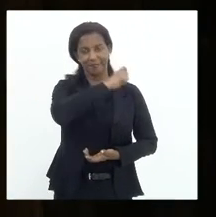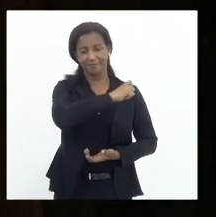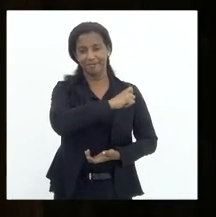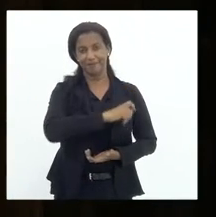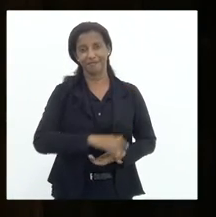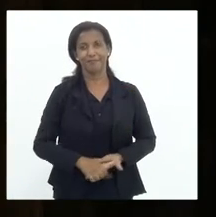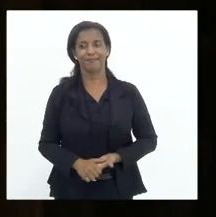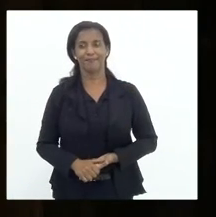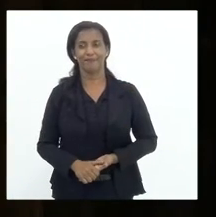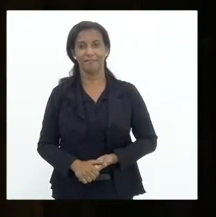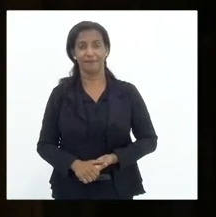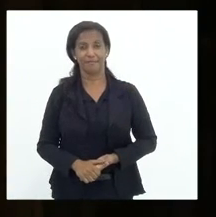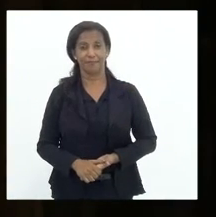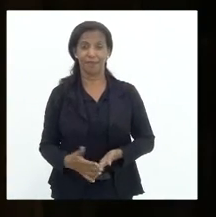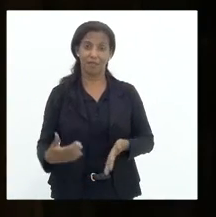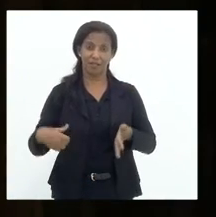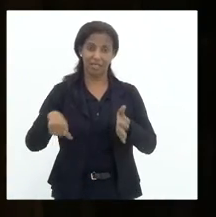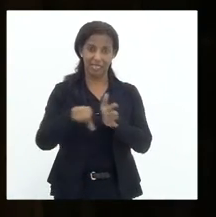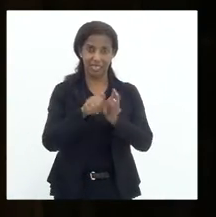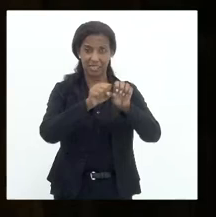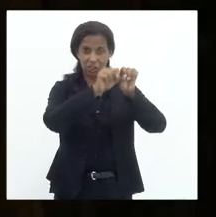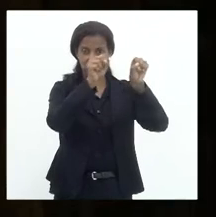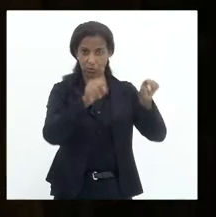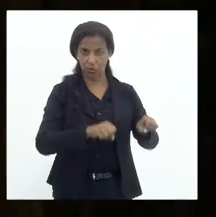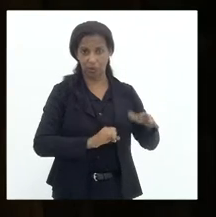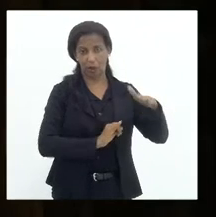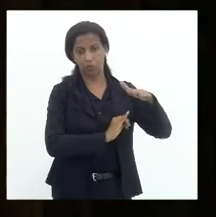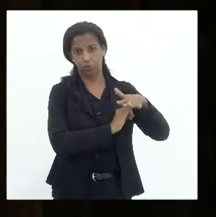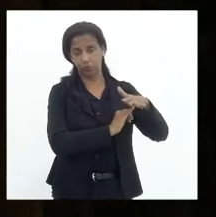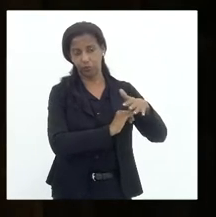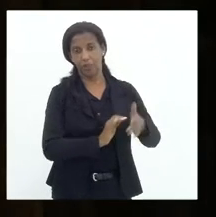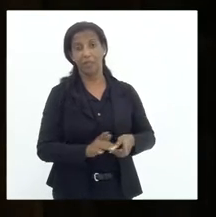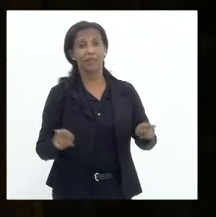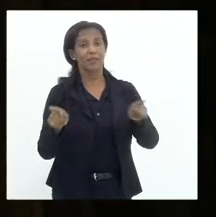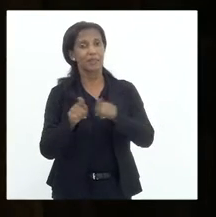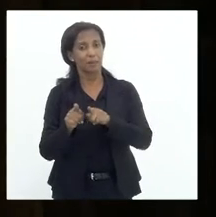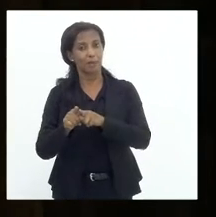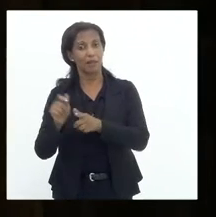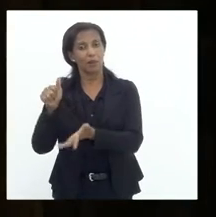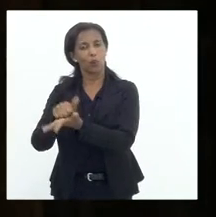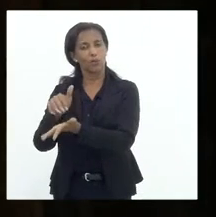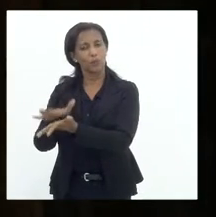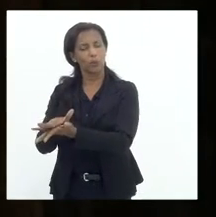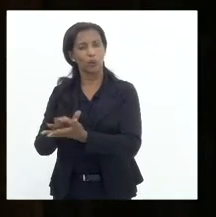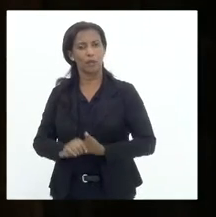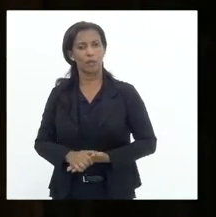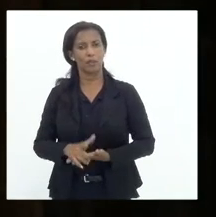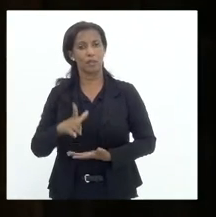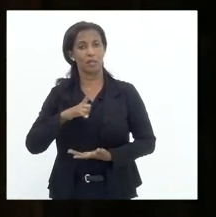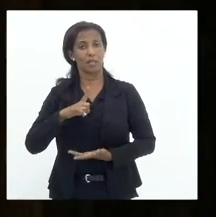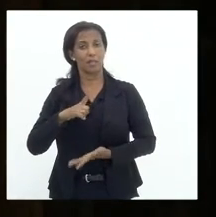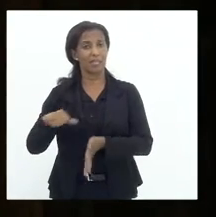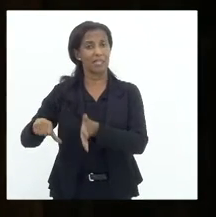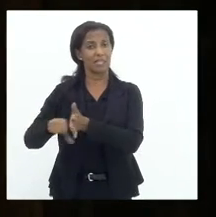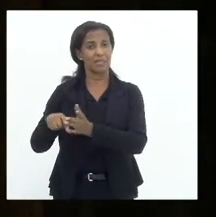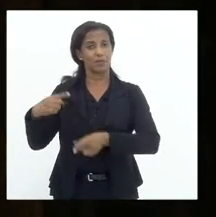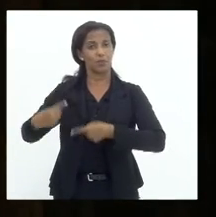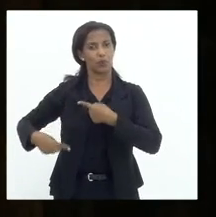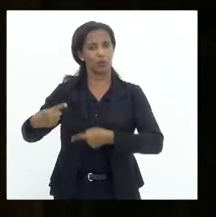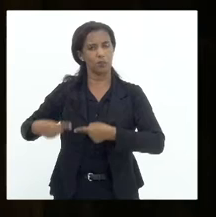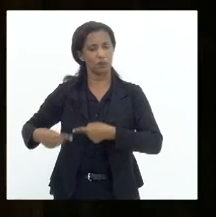tem-se a crise institucional. Por via de consequência, tem-se a crise política.